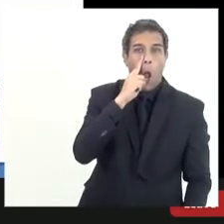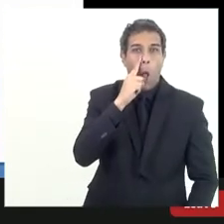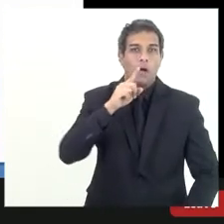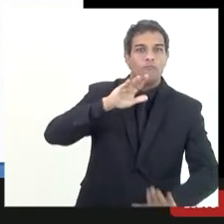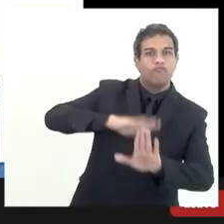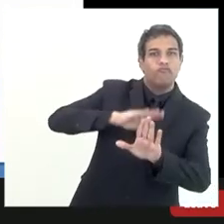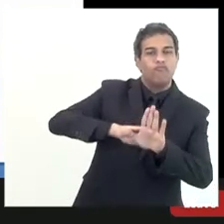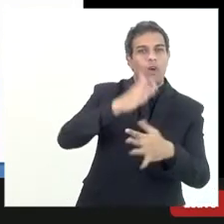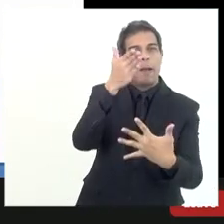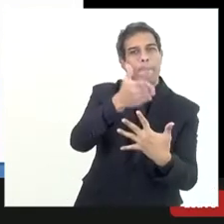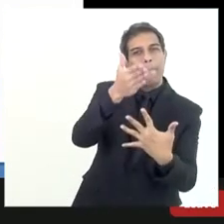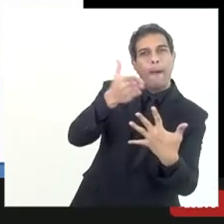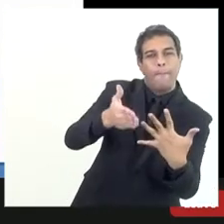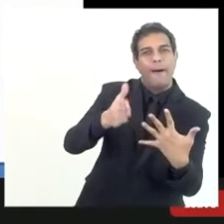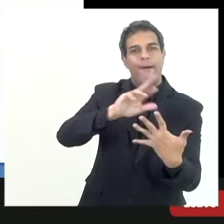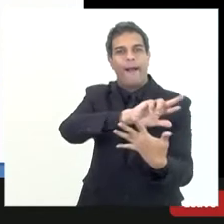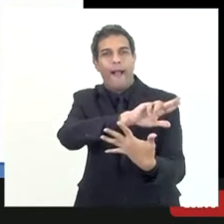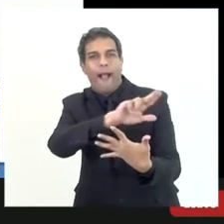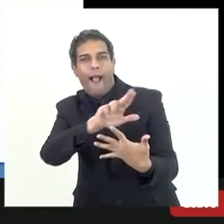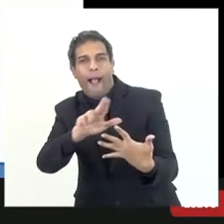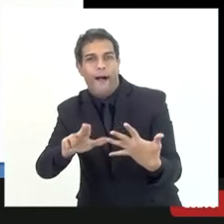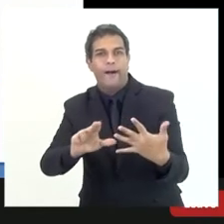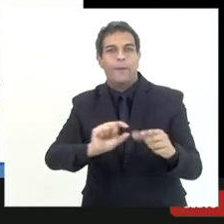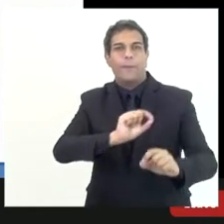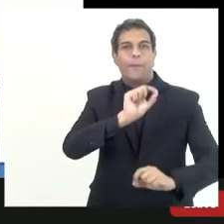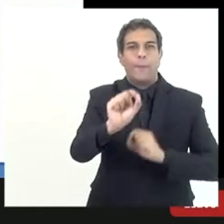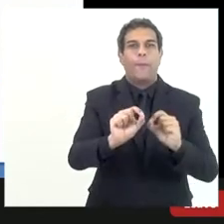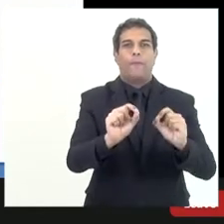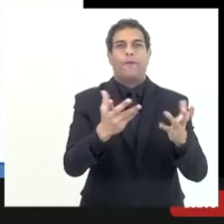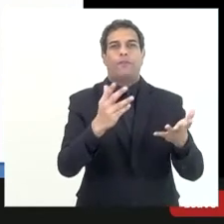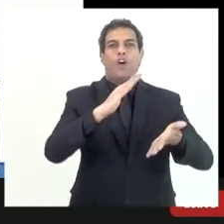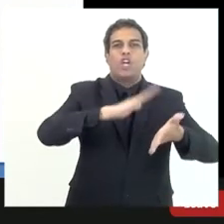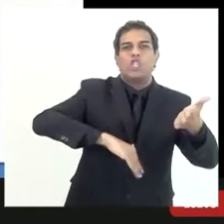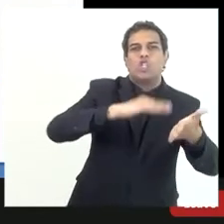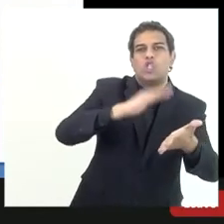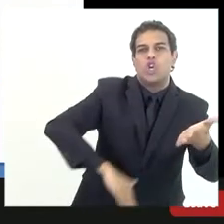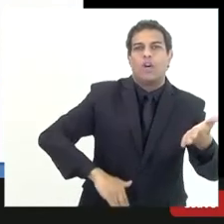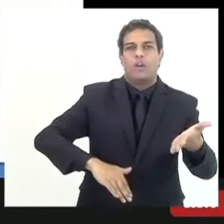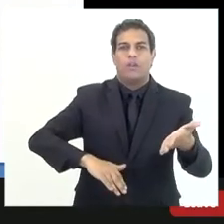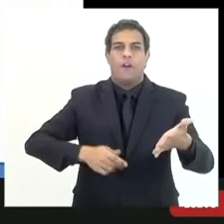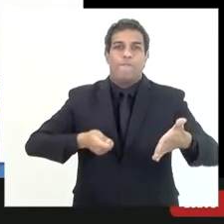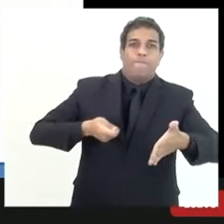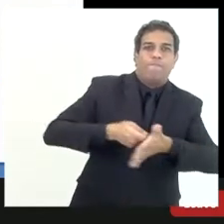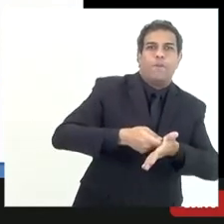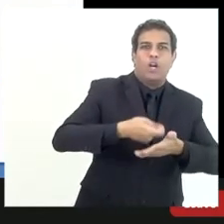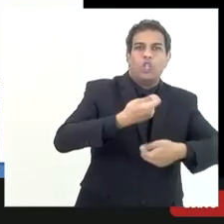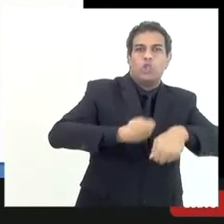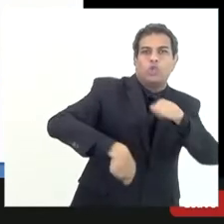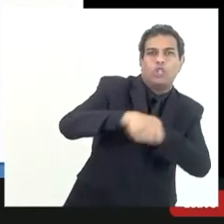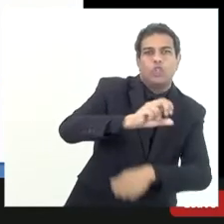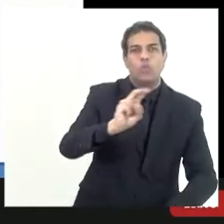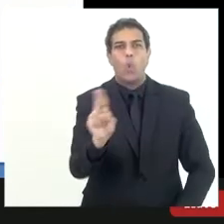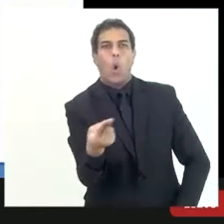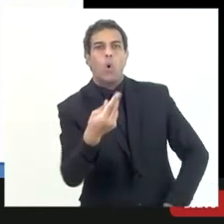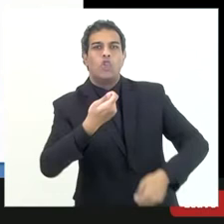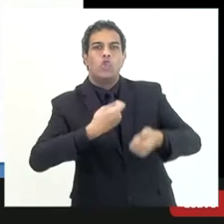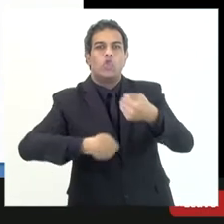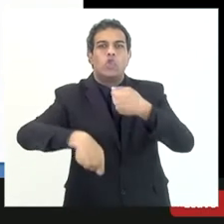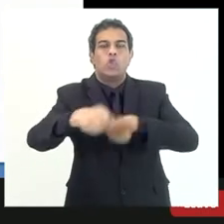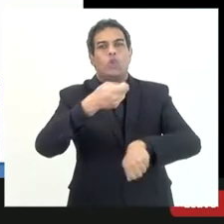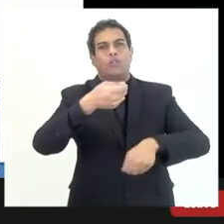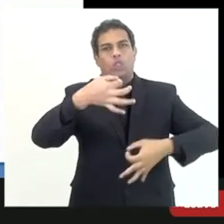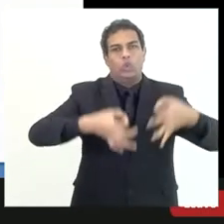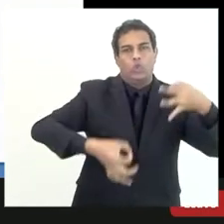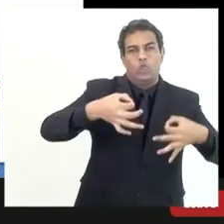se está com se está pleno ou se está suspensa por alguma decisão administrativa ou judicial né e além desses